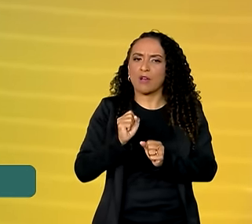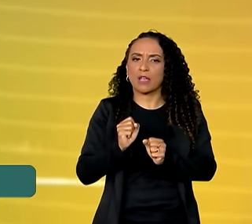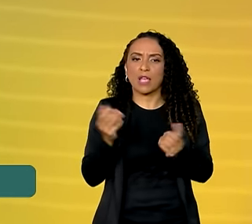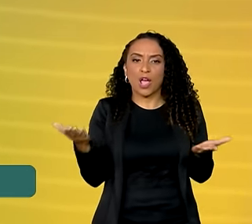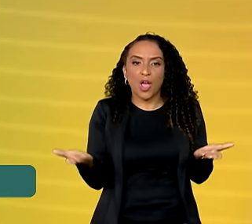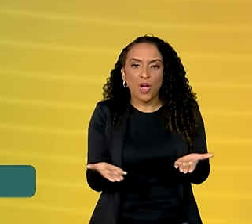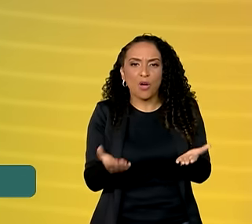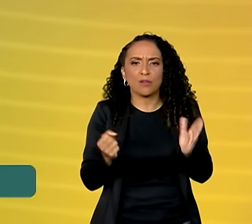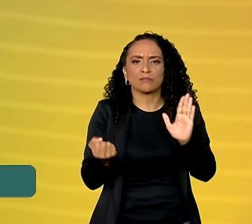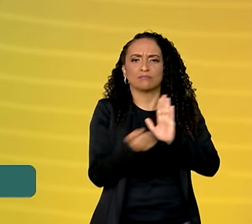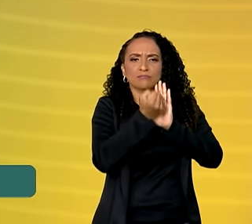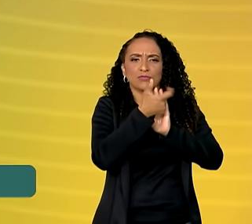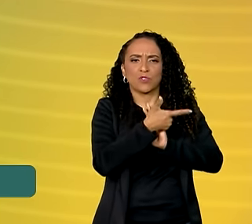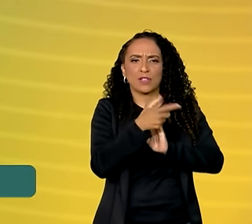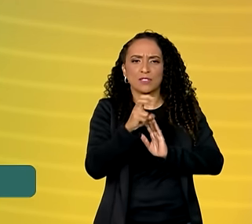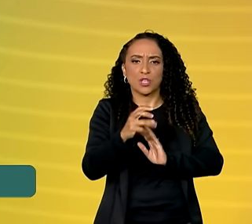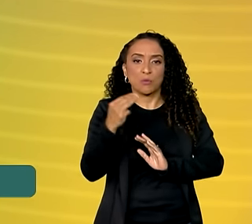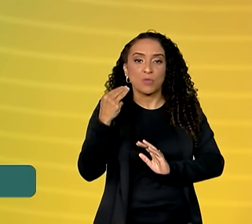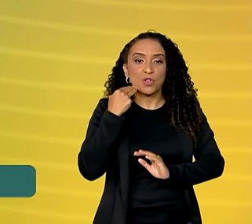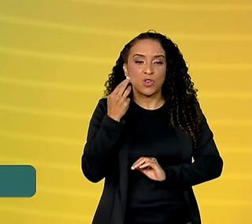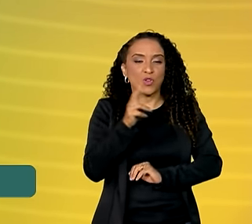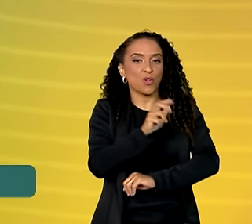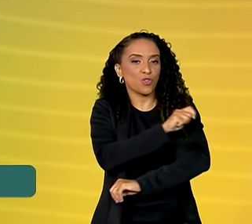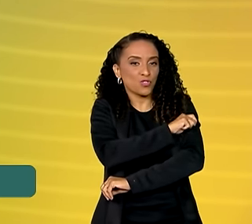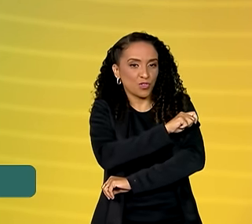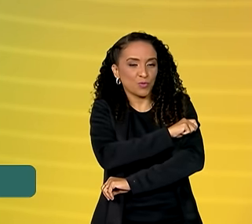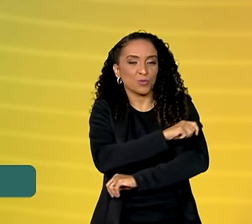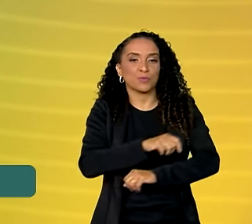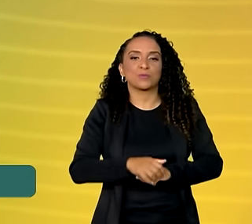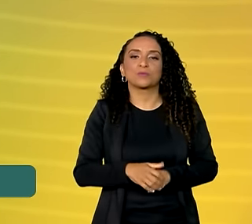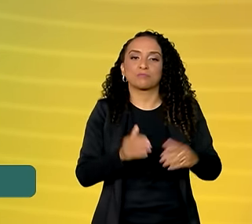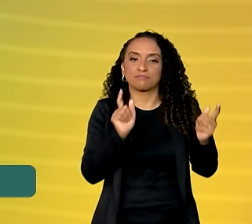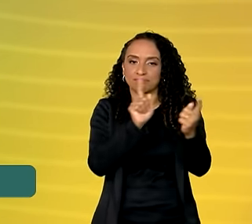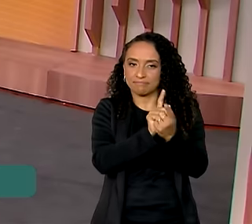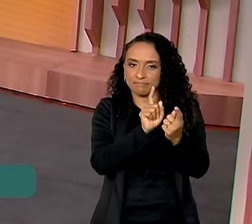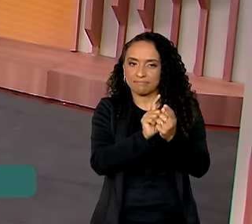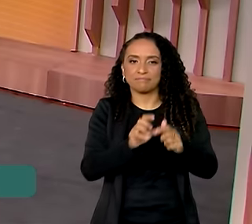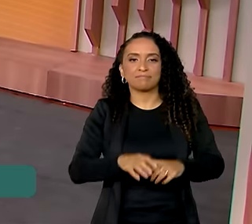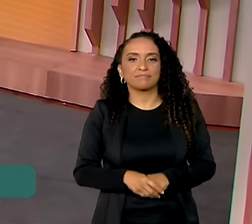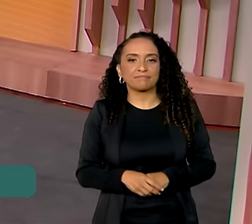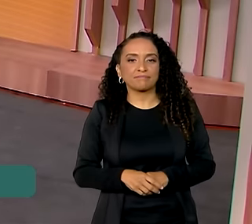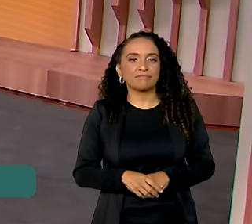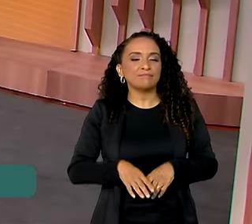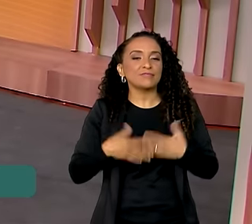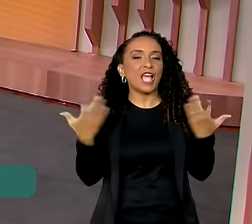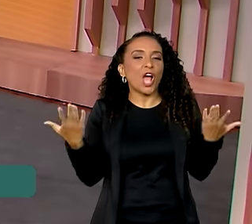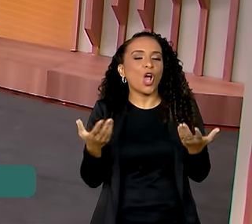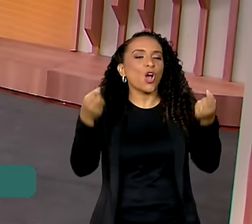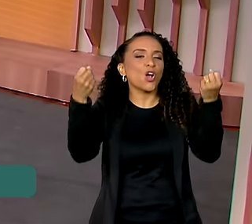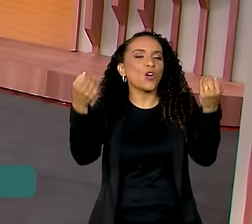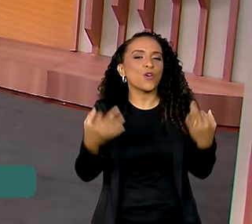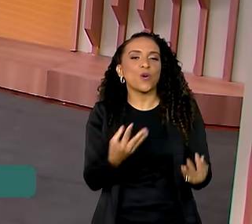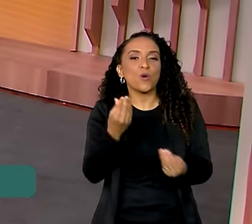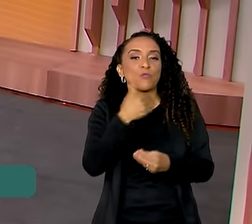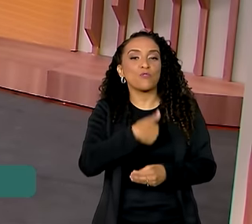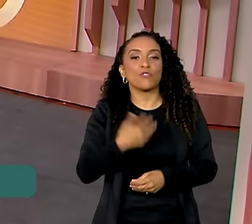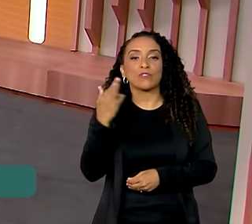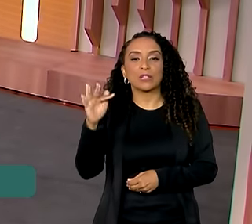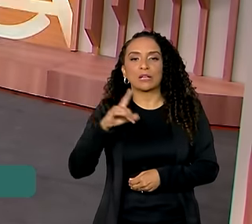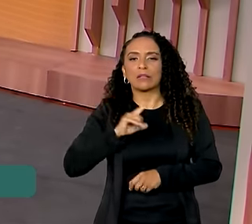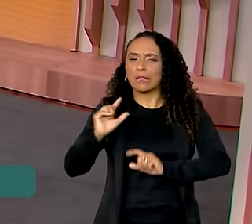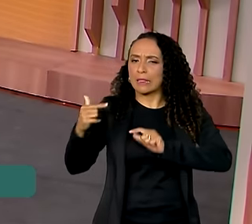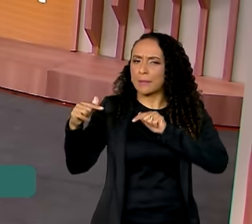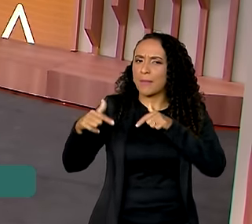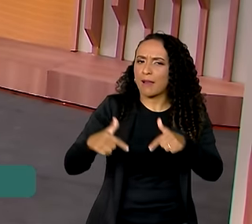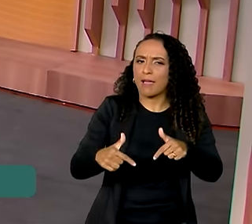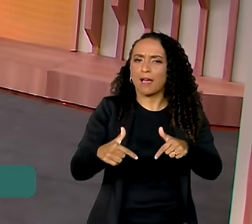recentemente à marca de quase 25 milhões de alunos atendidos. E quem nos conta como o governo federal tem